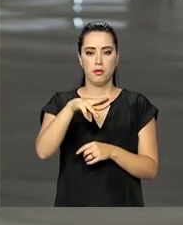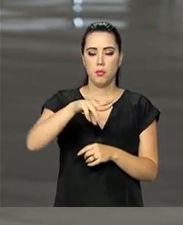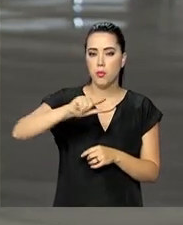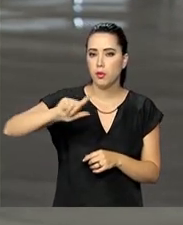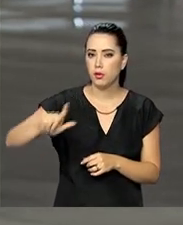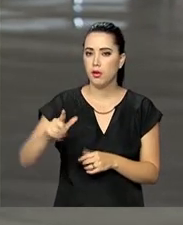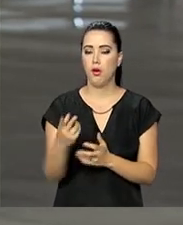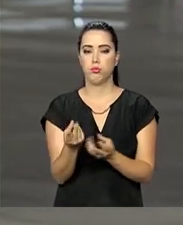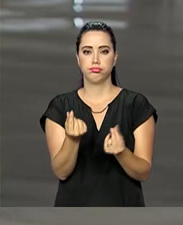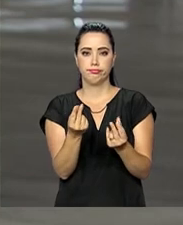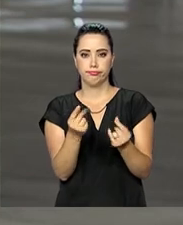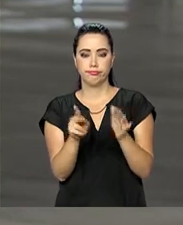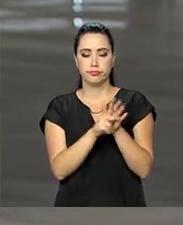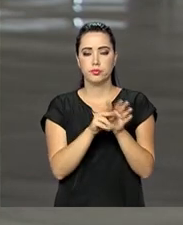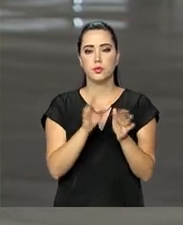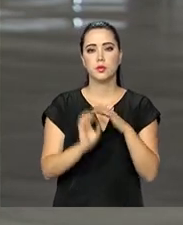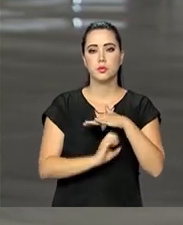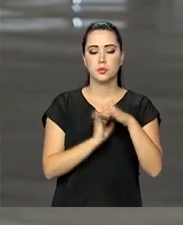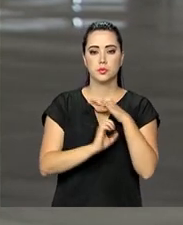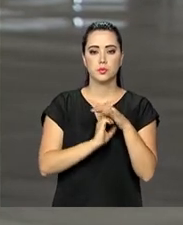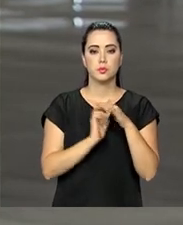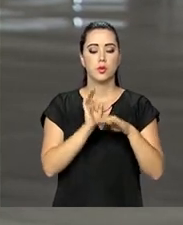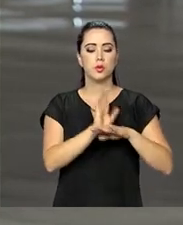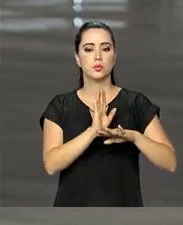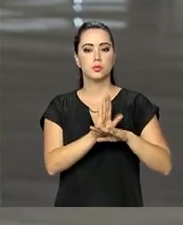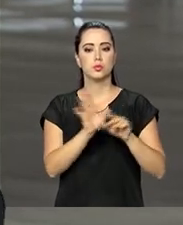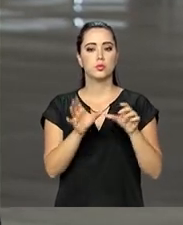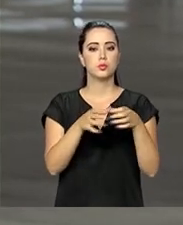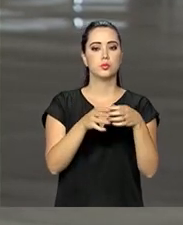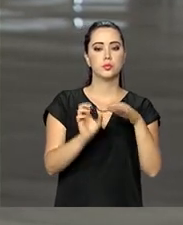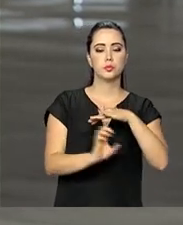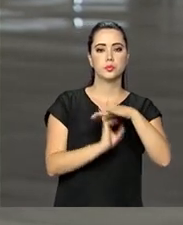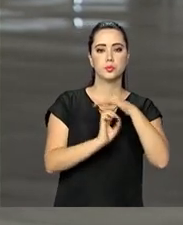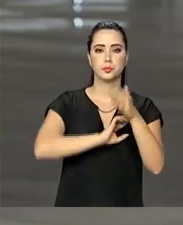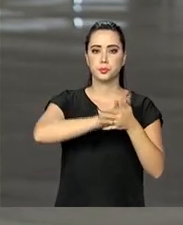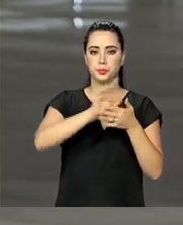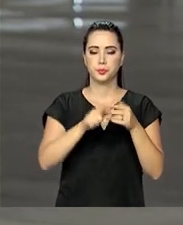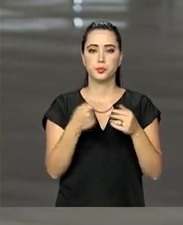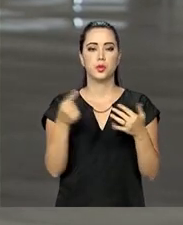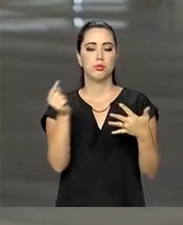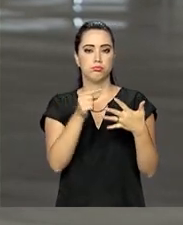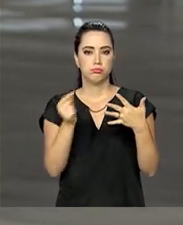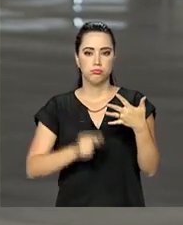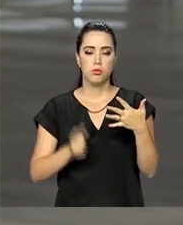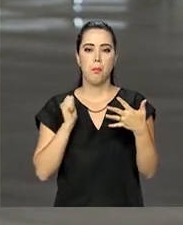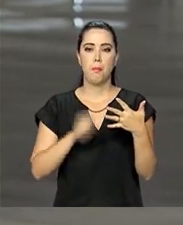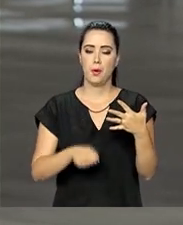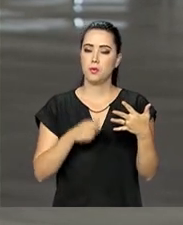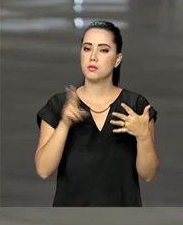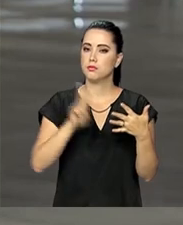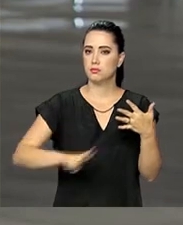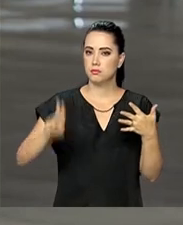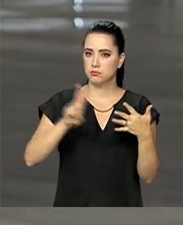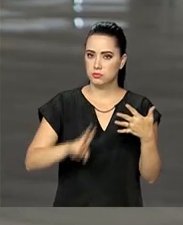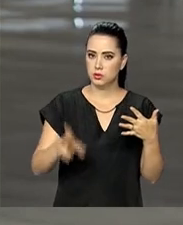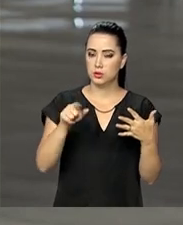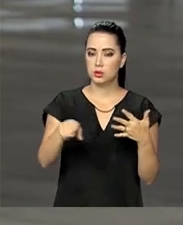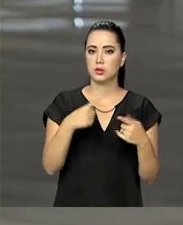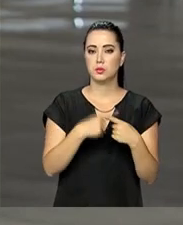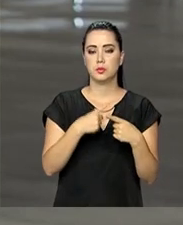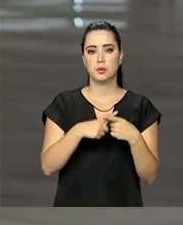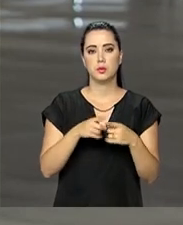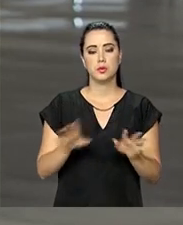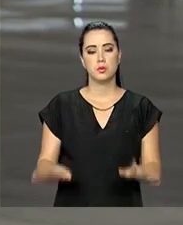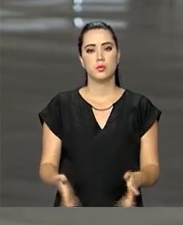fundos sejam formados aí por contribuições e, entre outras finalidades, possam ser usados aí justamente para